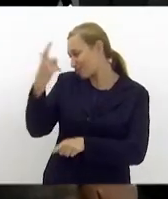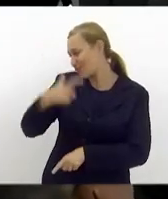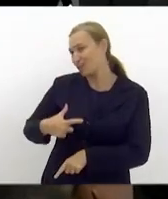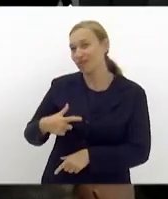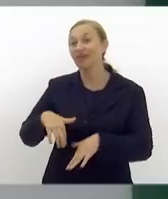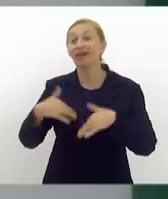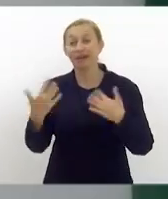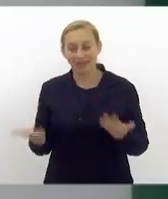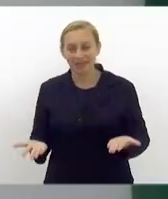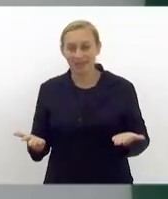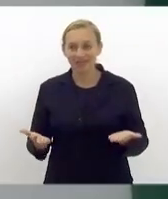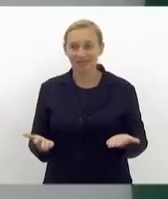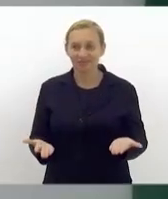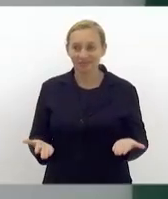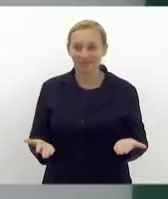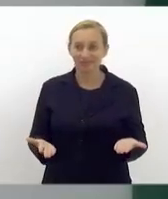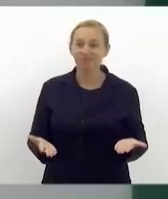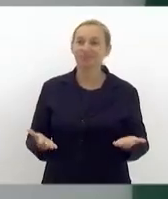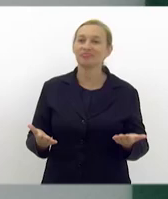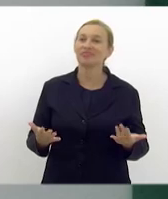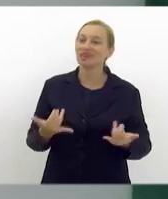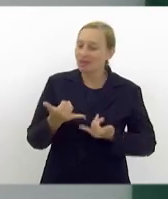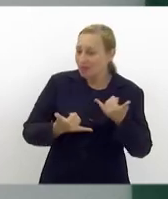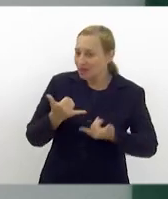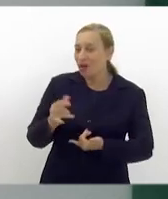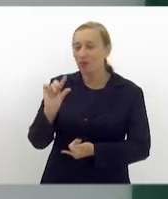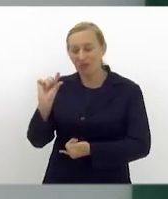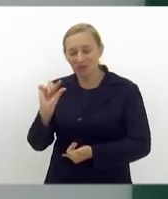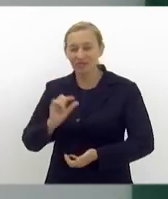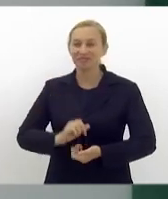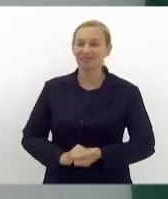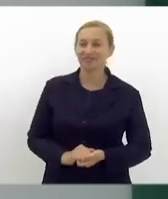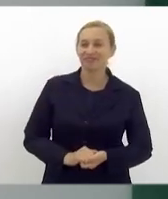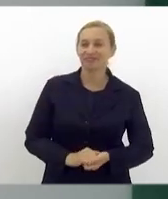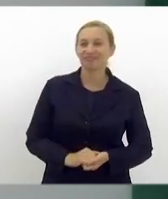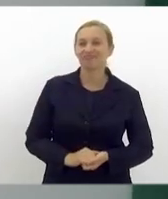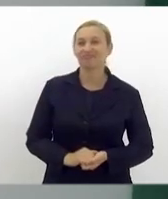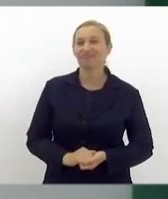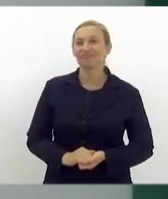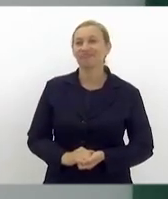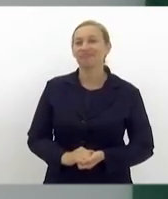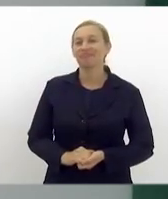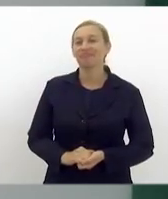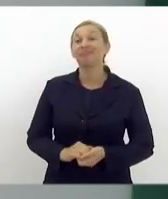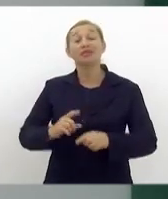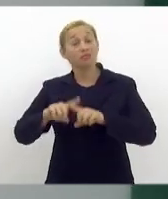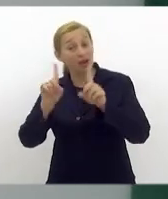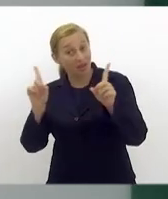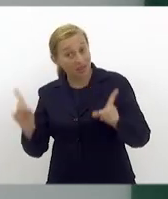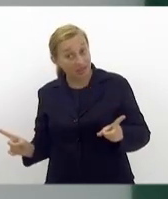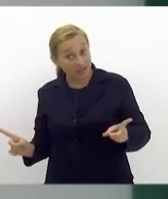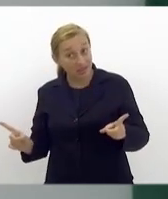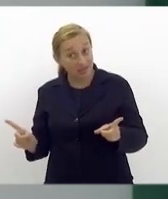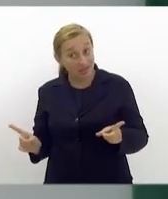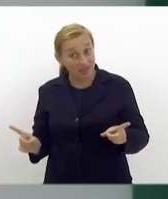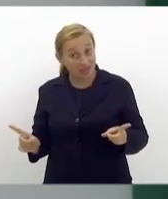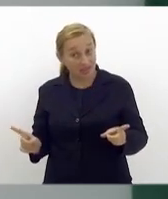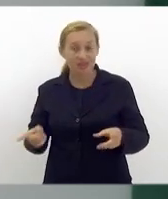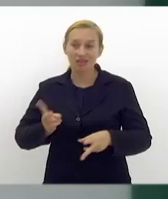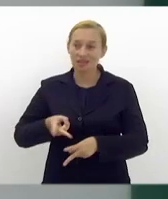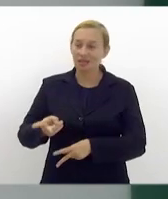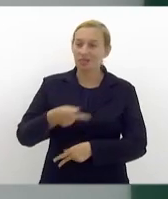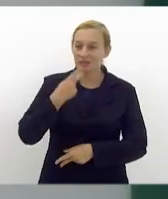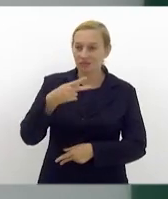Enfim, só para descontrair um pouco essa questão. Mas eu sempre